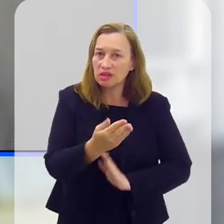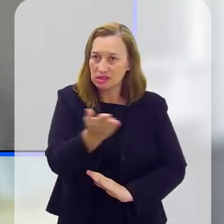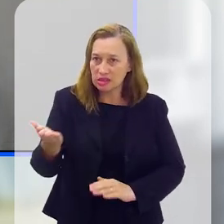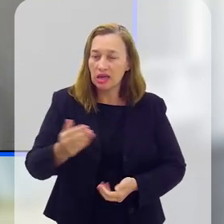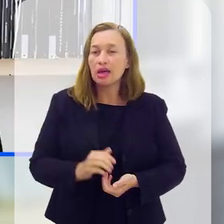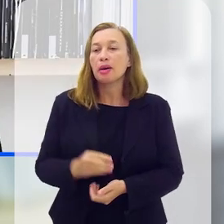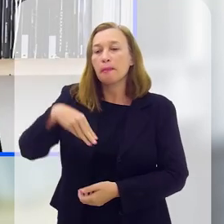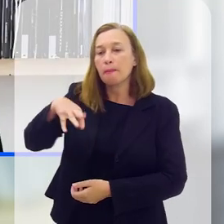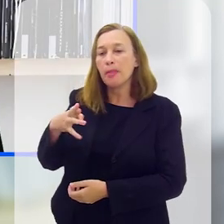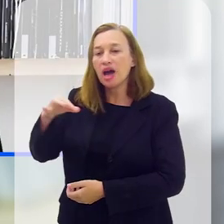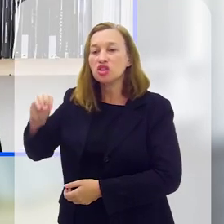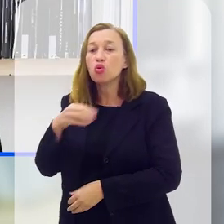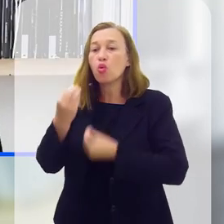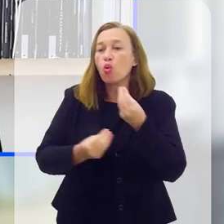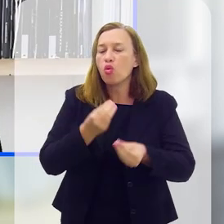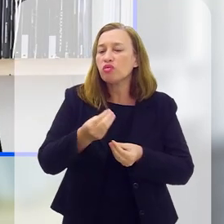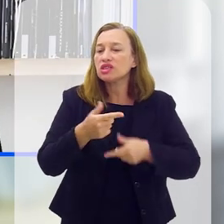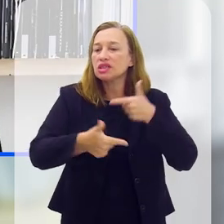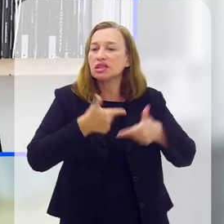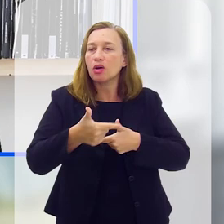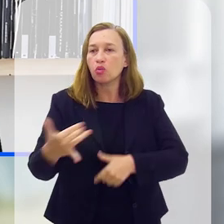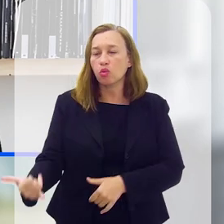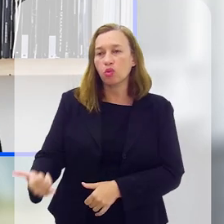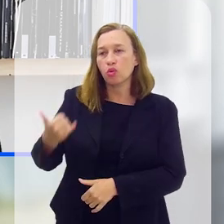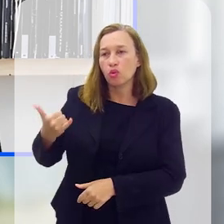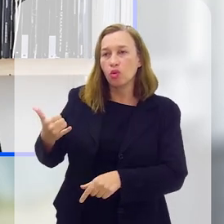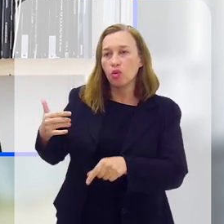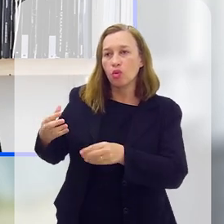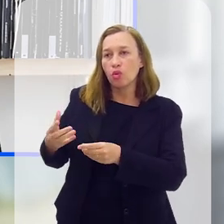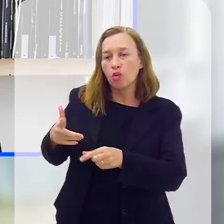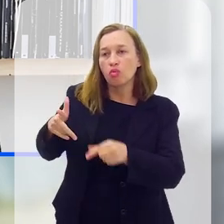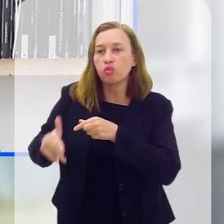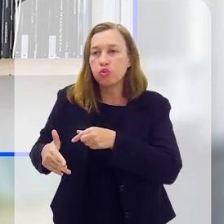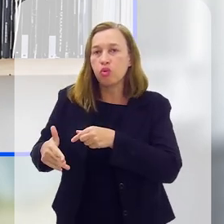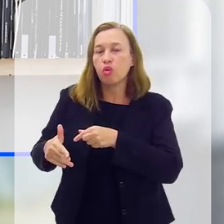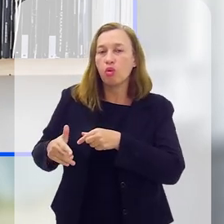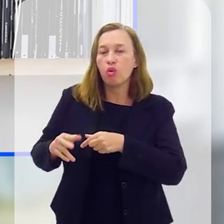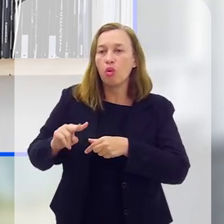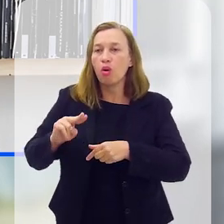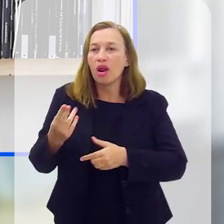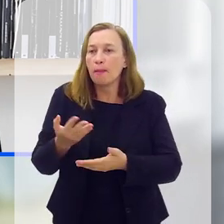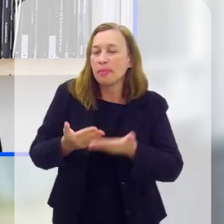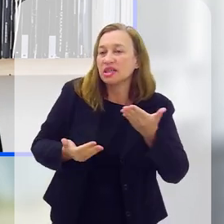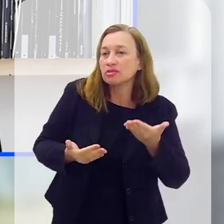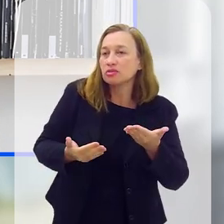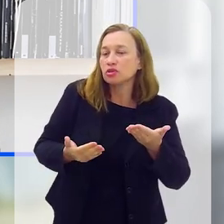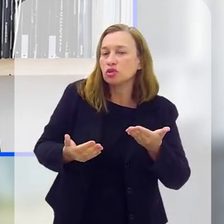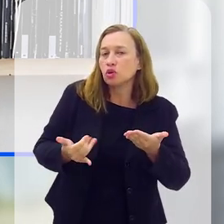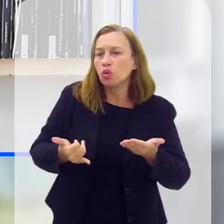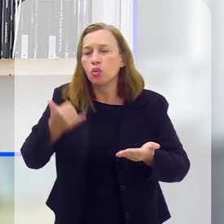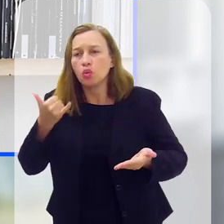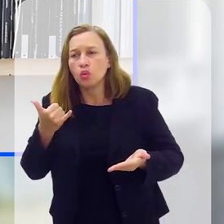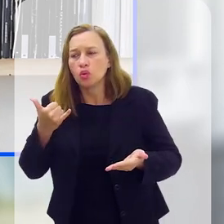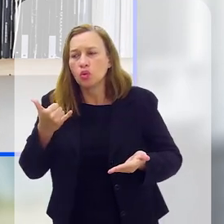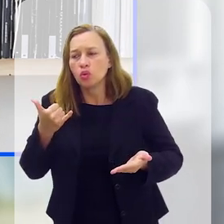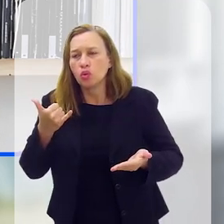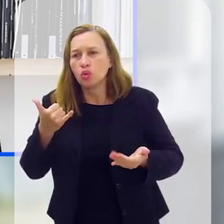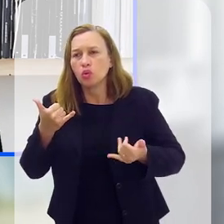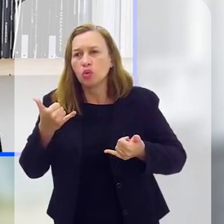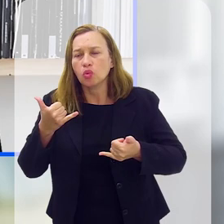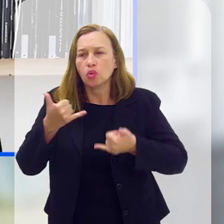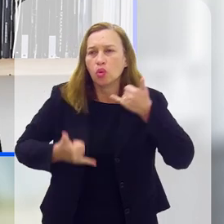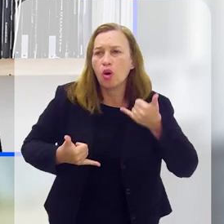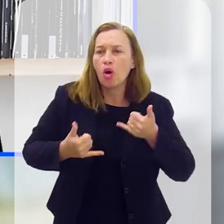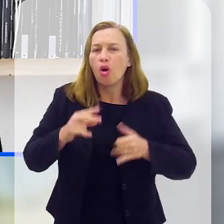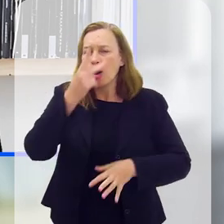sempre. E, Márcio, como é que vocês atuam quando uma ligação é interrompida, ou ela cai sem querer, a ligação,